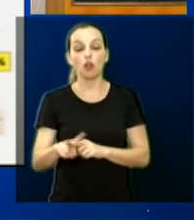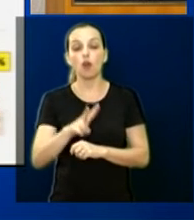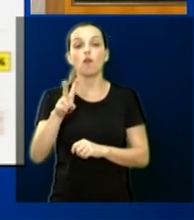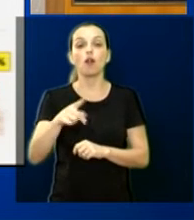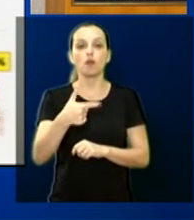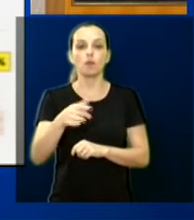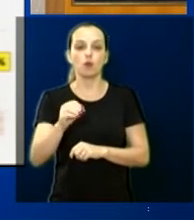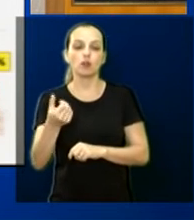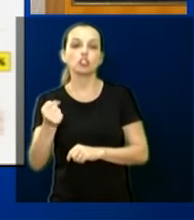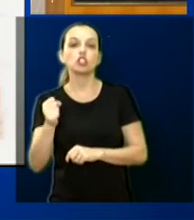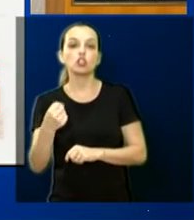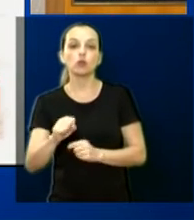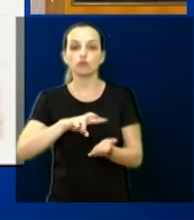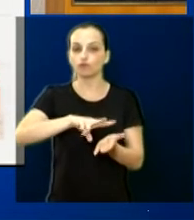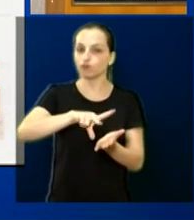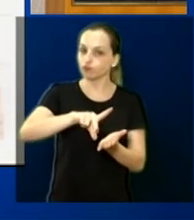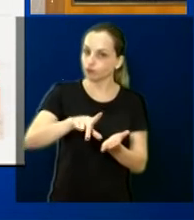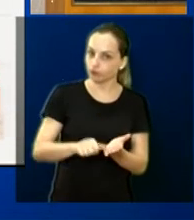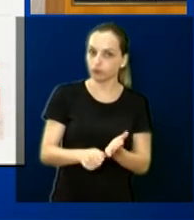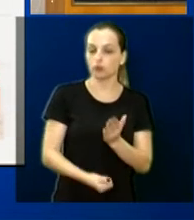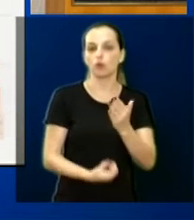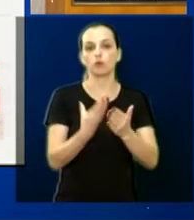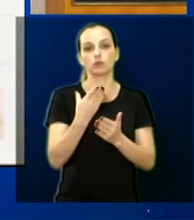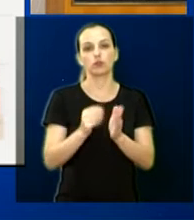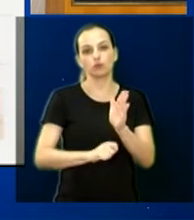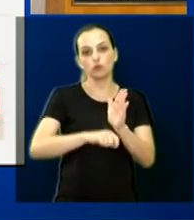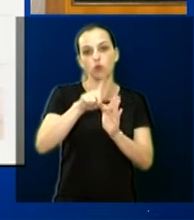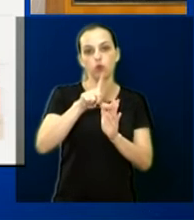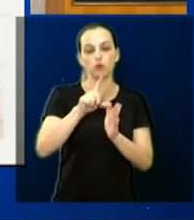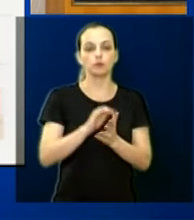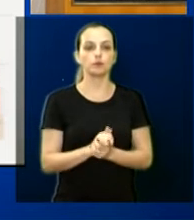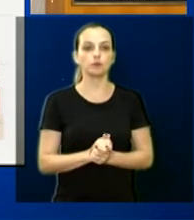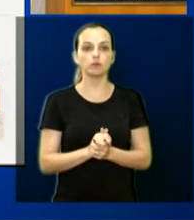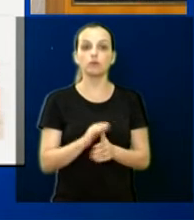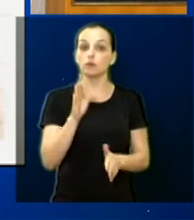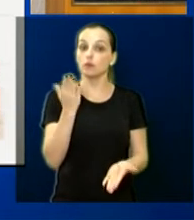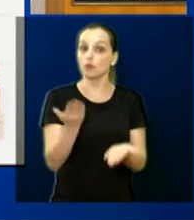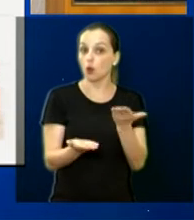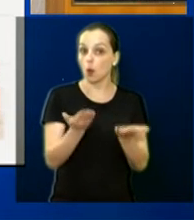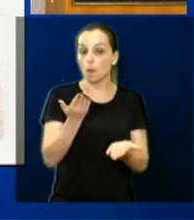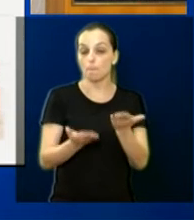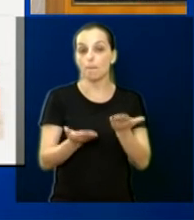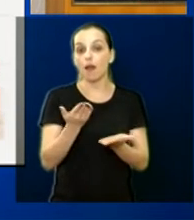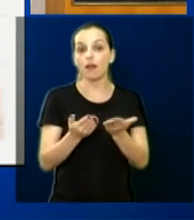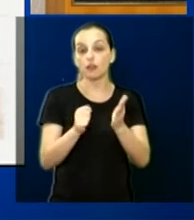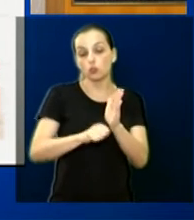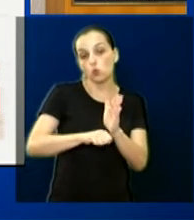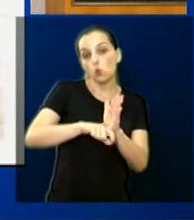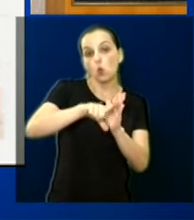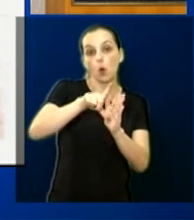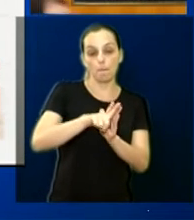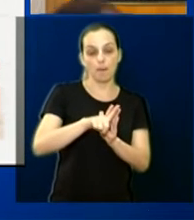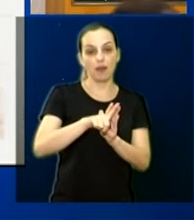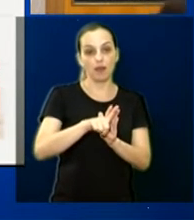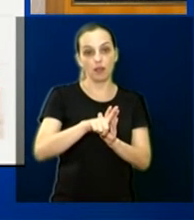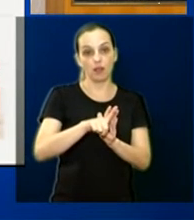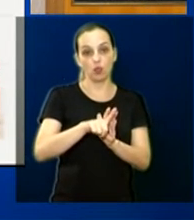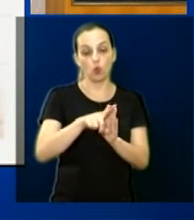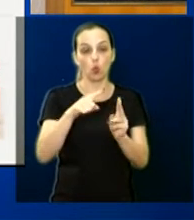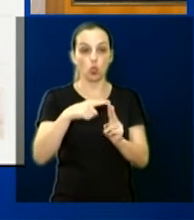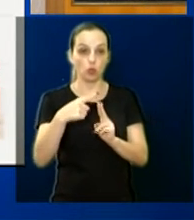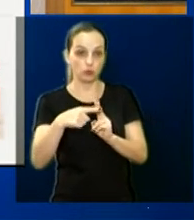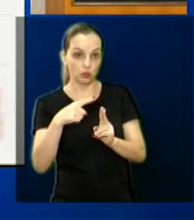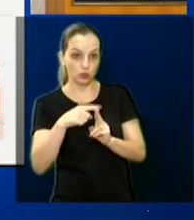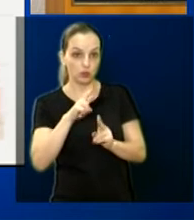alguns casos. Pode passar? E aí o comparativo em porcentagem do aumento venal e IPTU.